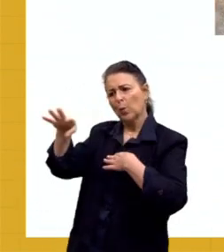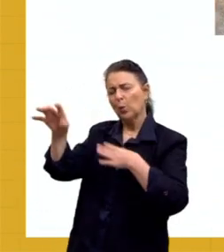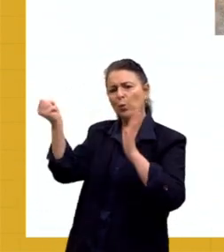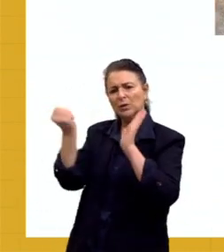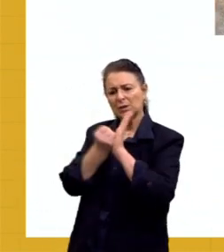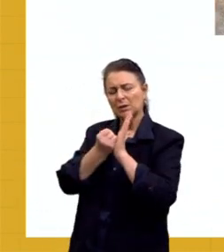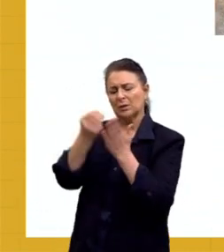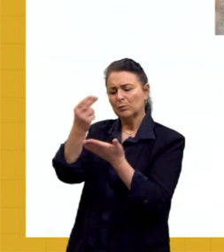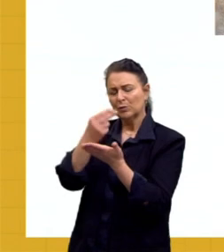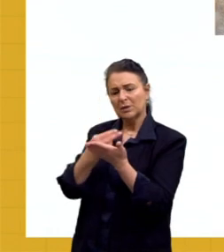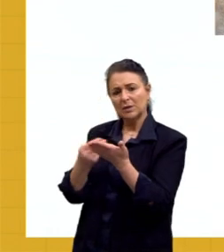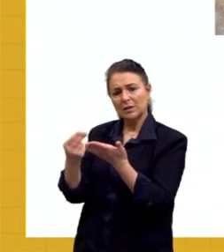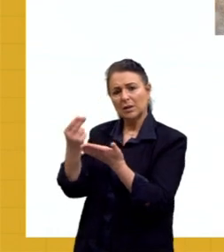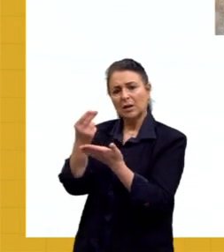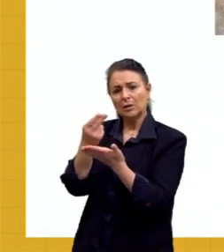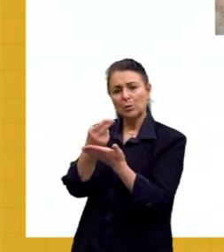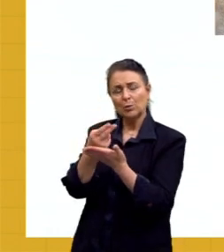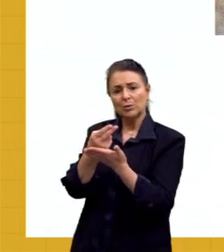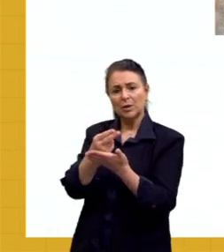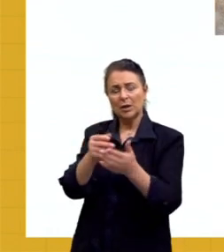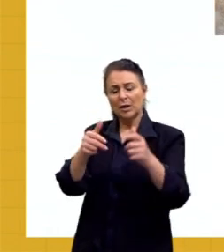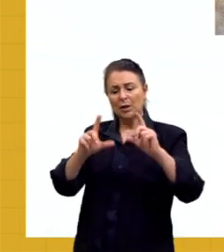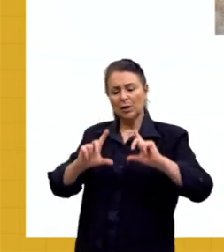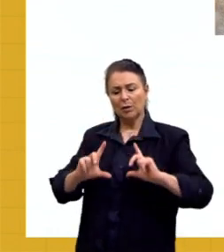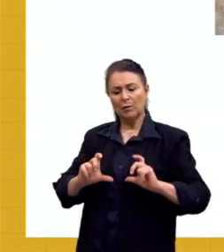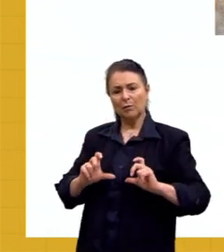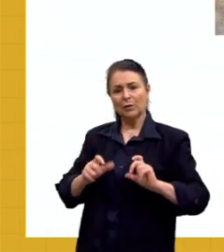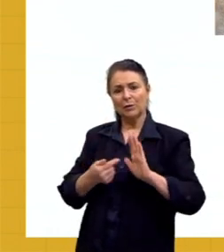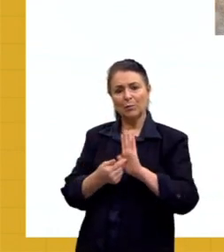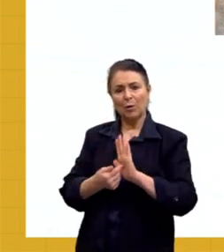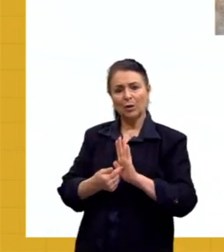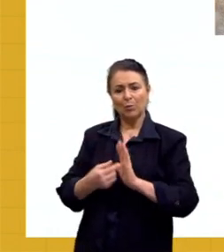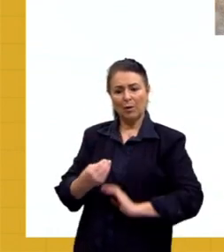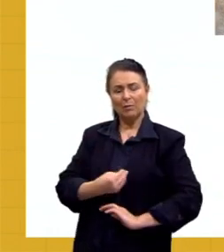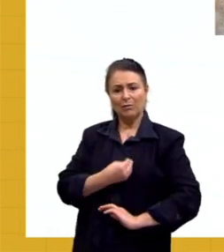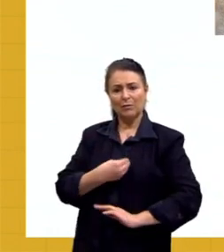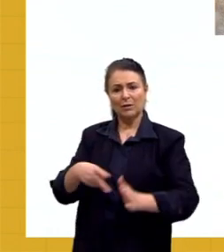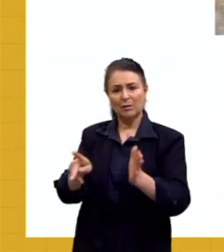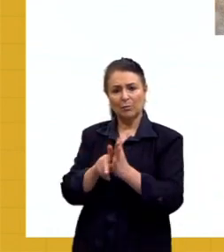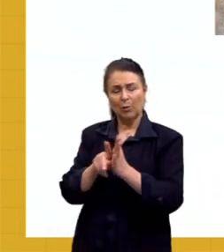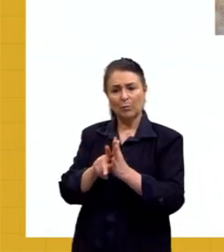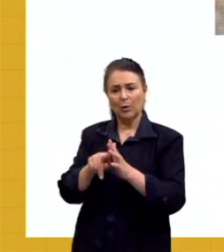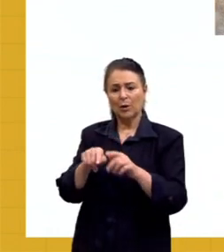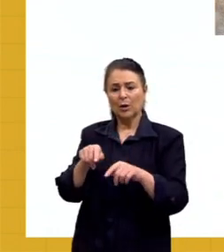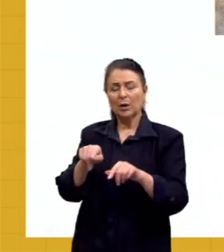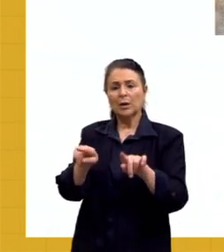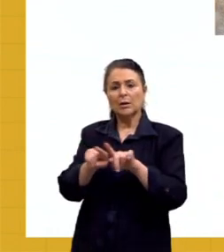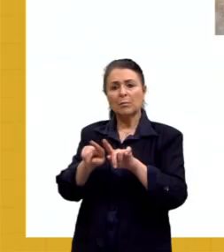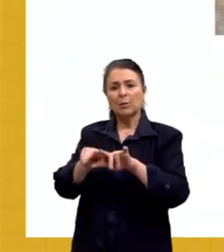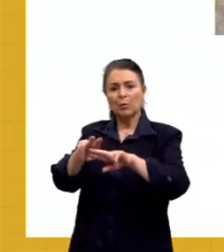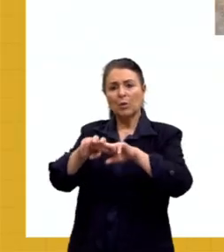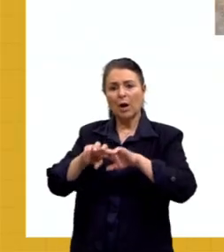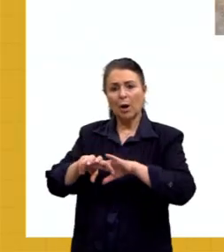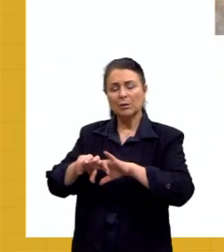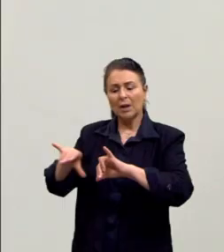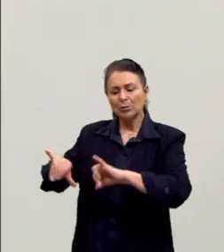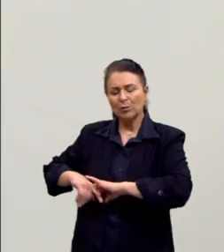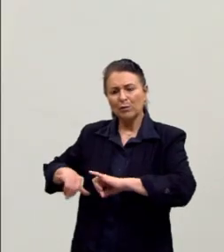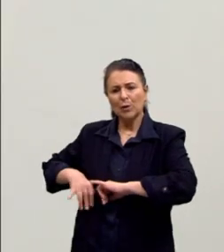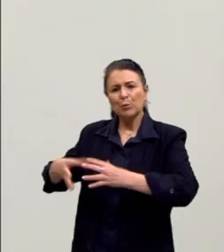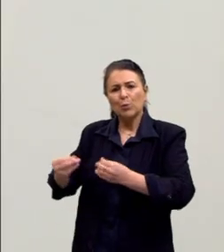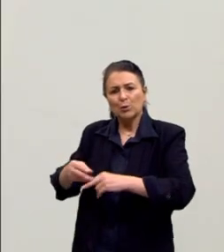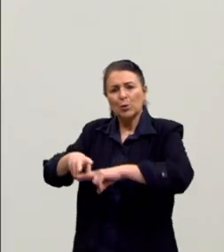símbolos, desenhos, e retratos que apresentam muito da história dela, por exemplo, os momentos em que ela sofreu devido ao ocidente, que ela passou.